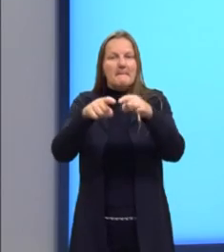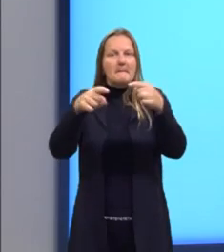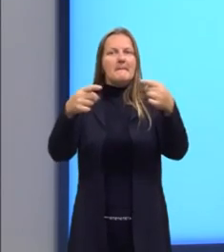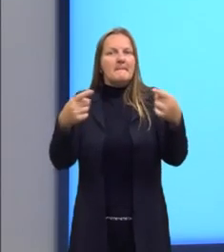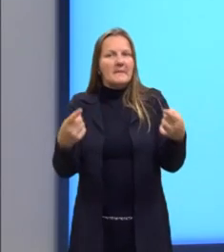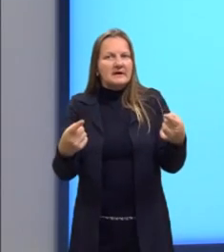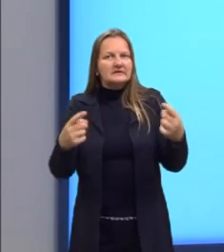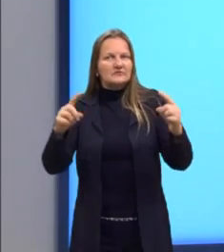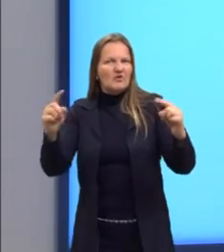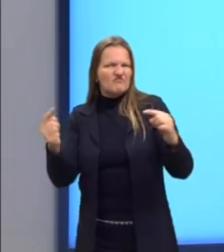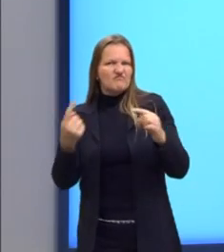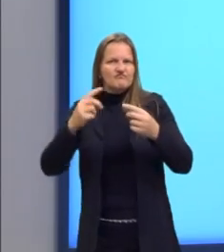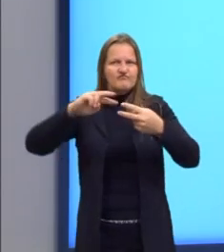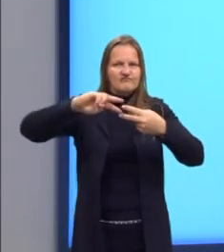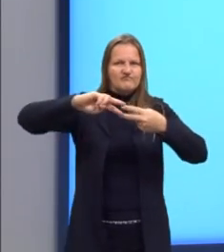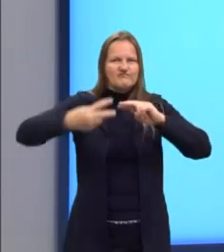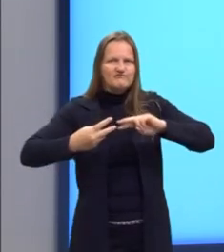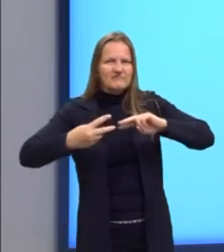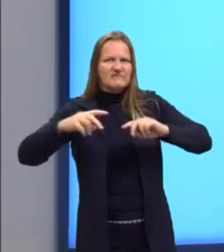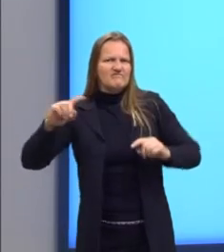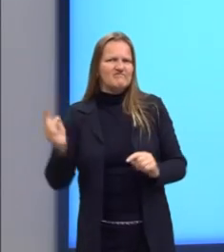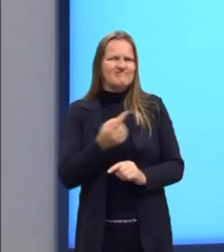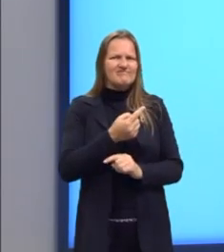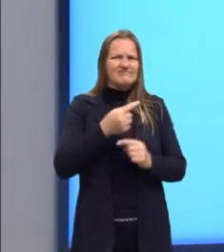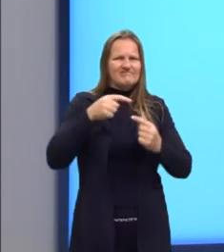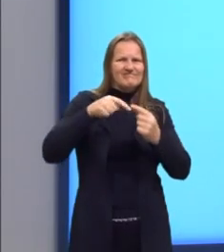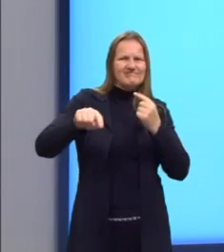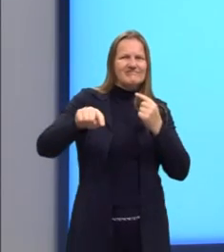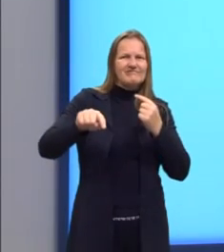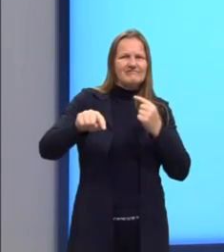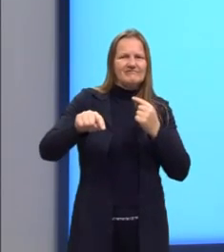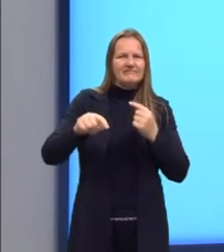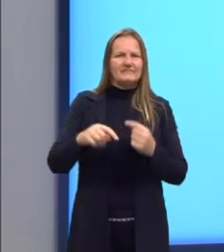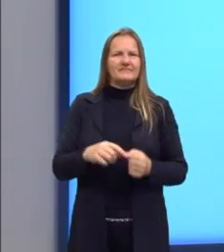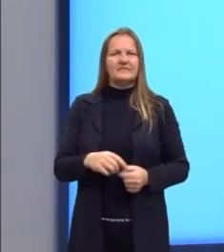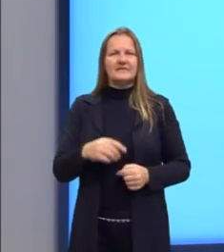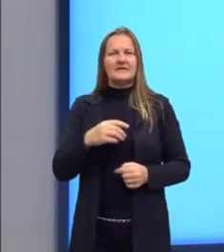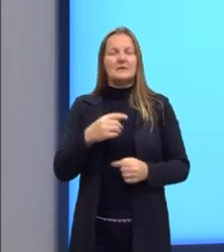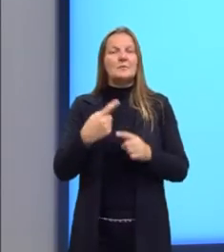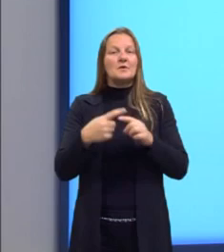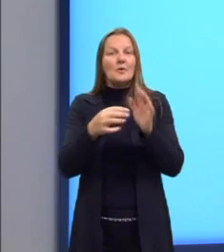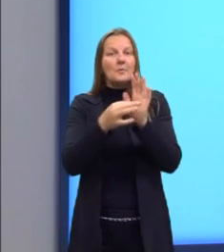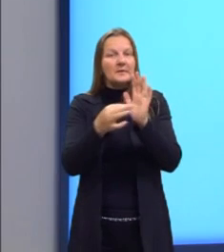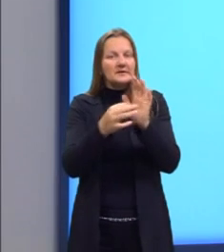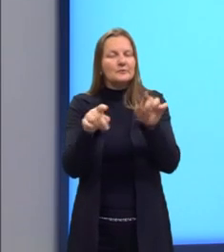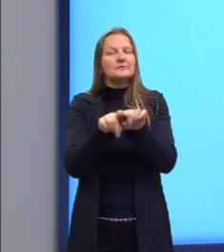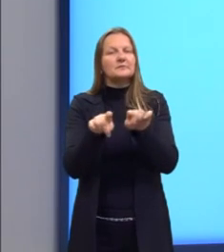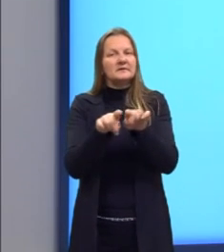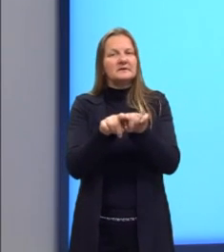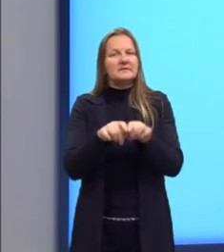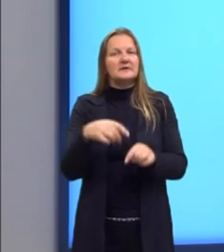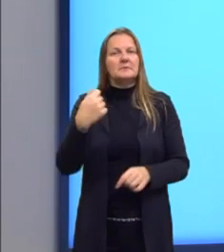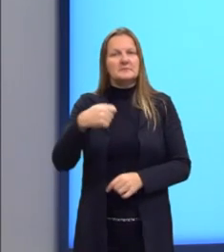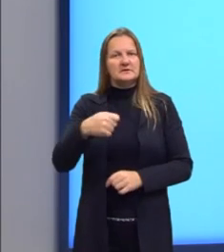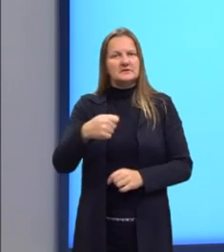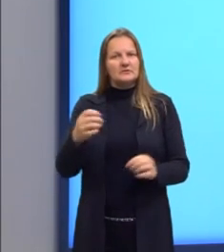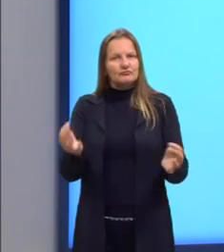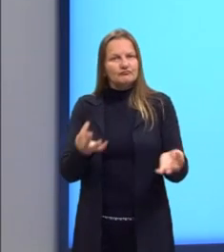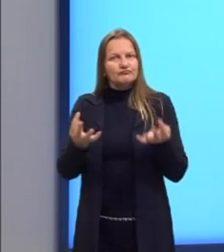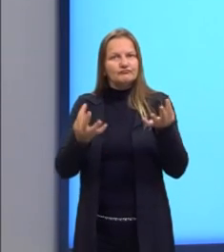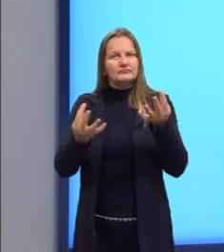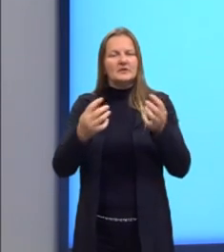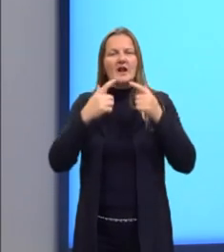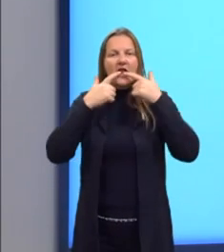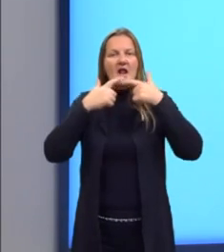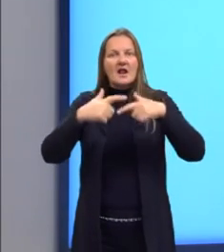essa oposição, a gente está negando tudo o que a gente disse anteriormente. Mas deve ser tratado como uma